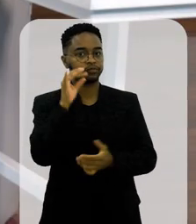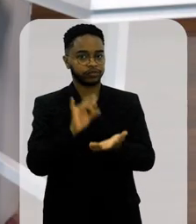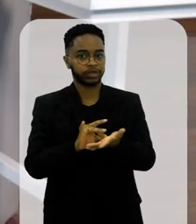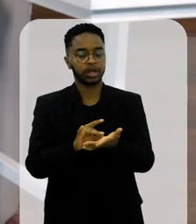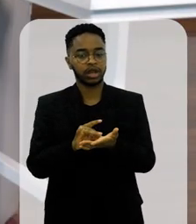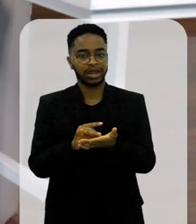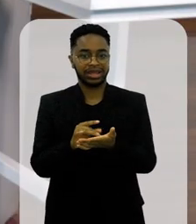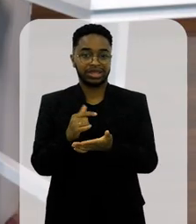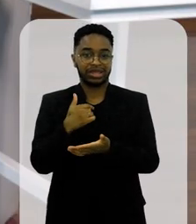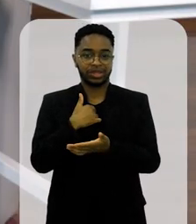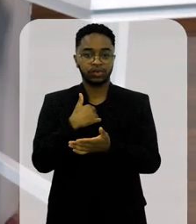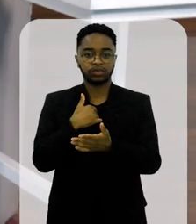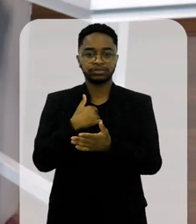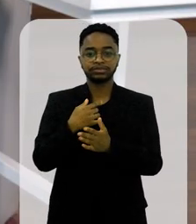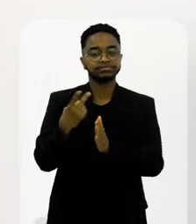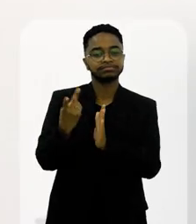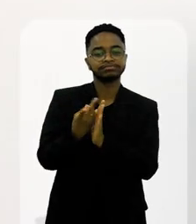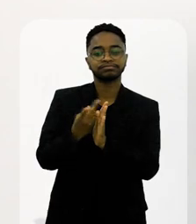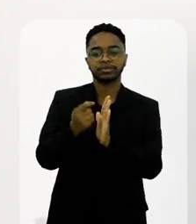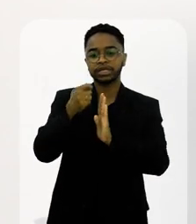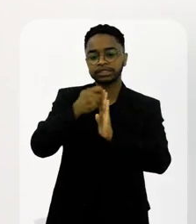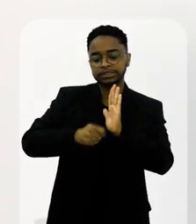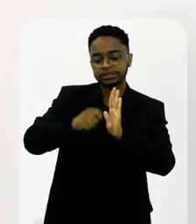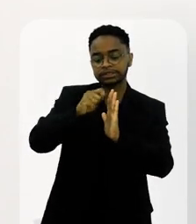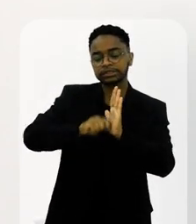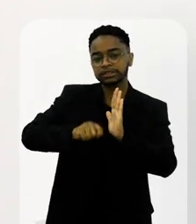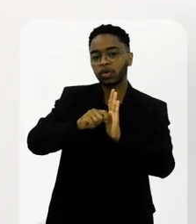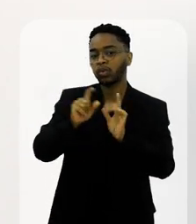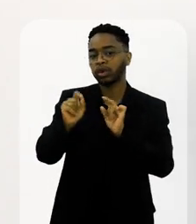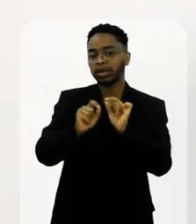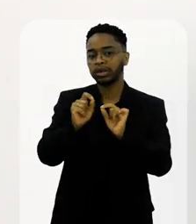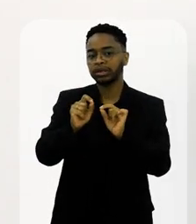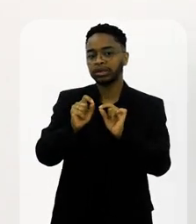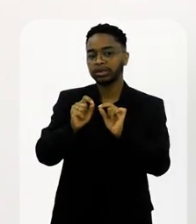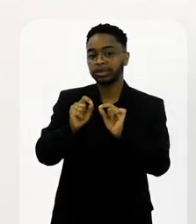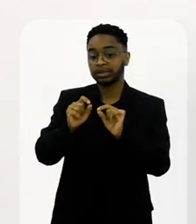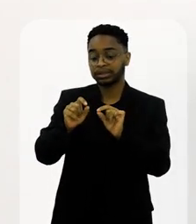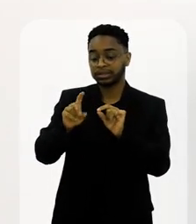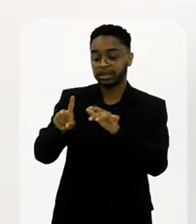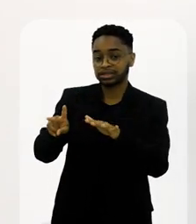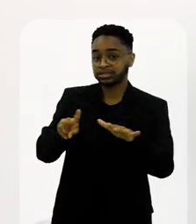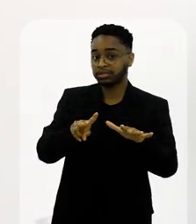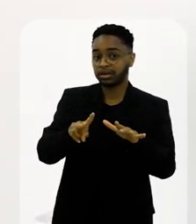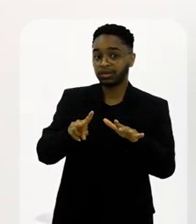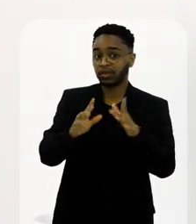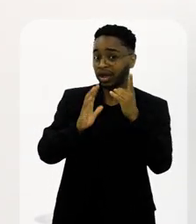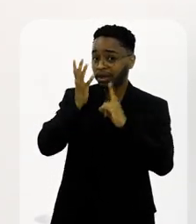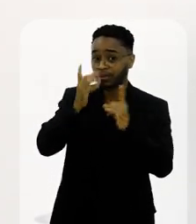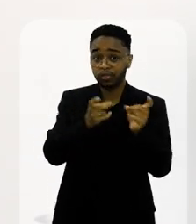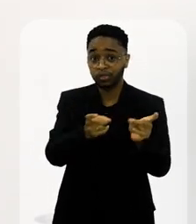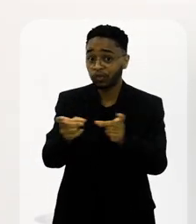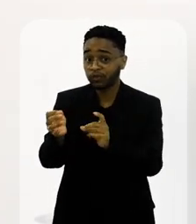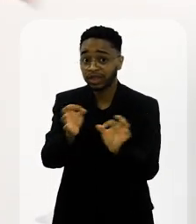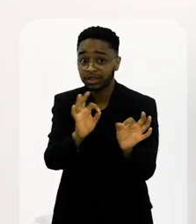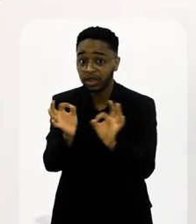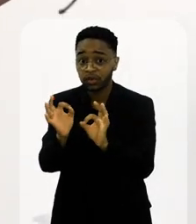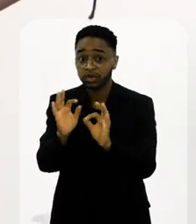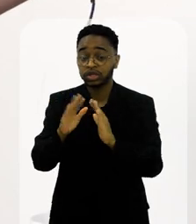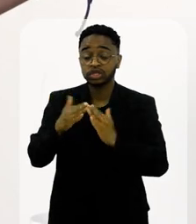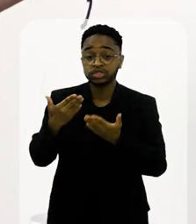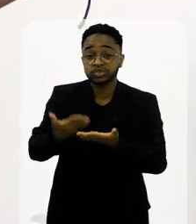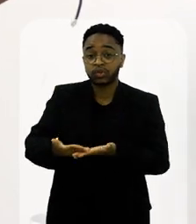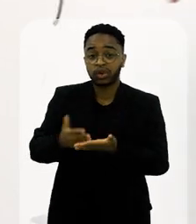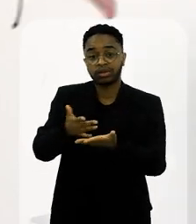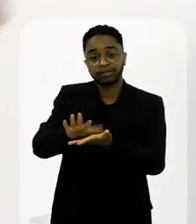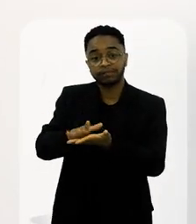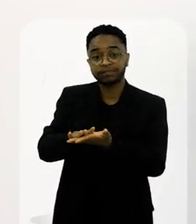lembra desse... Eu dava muita nota na minha coluna sobre isso. Sobre, cara, olha aqui, há uma semana do carnaval não vendeu os camarotes. As escolas de samba estão